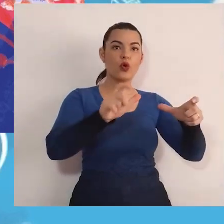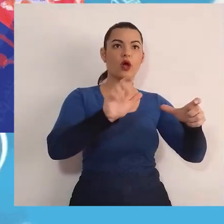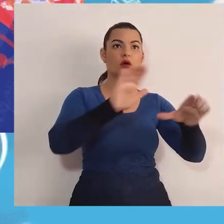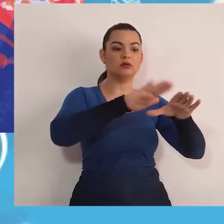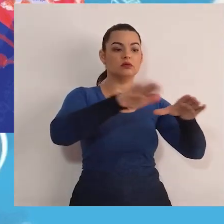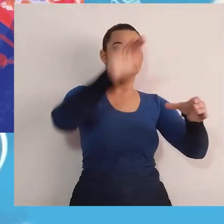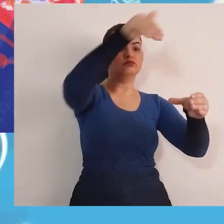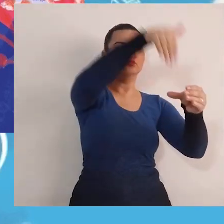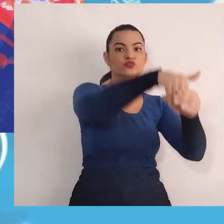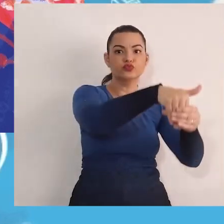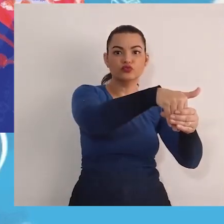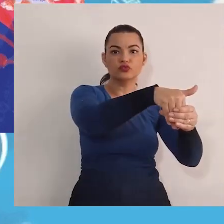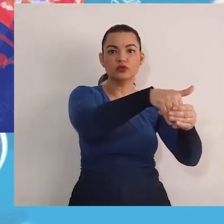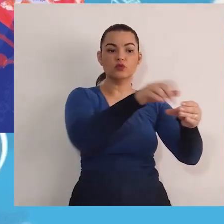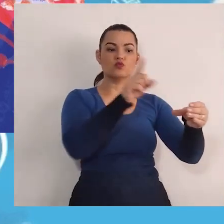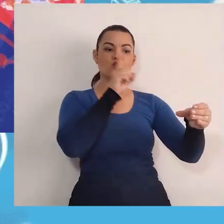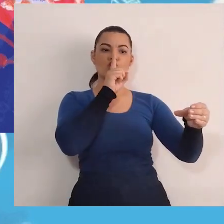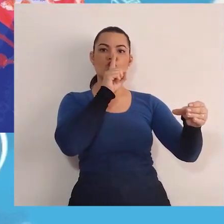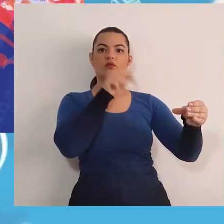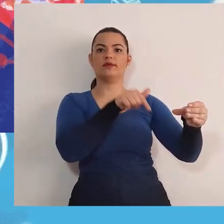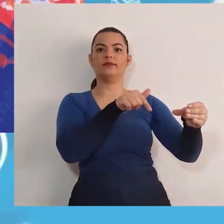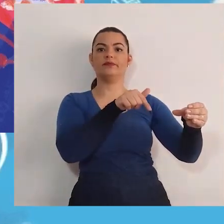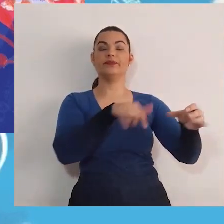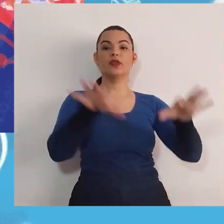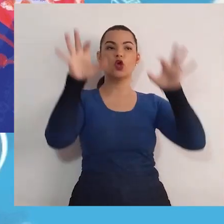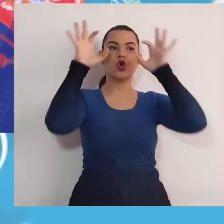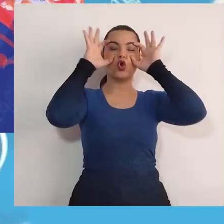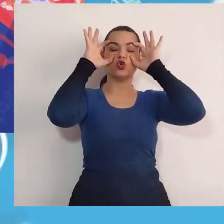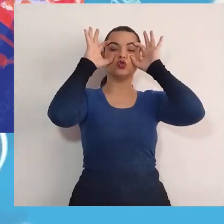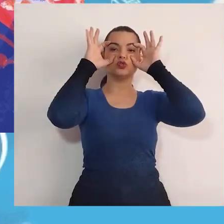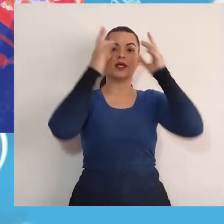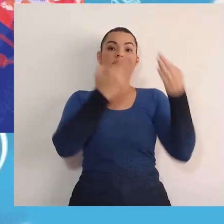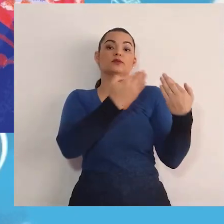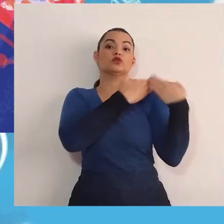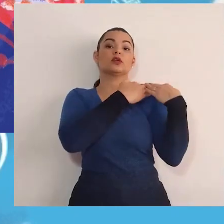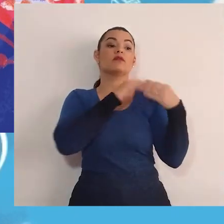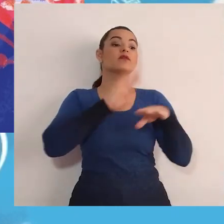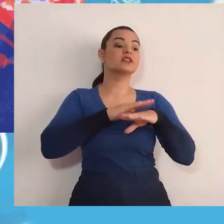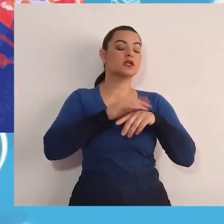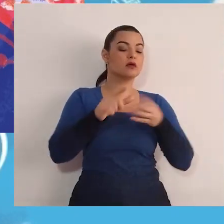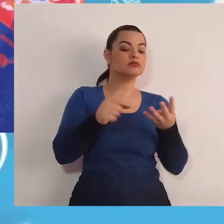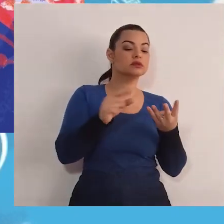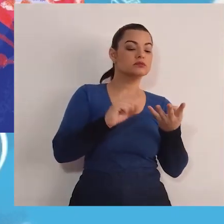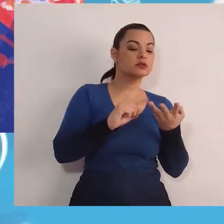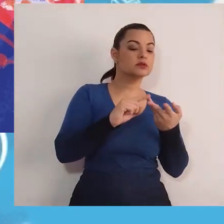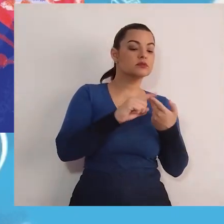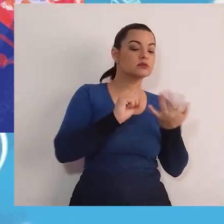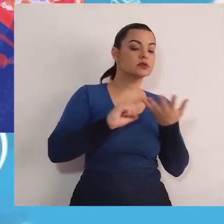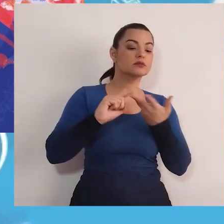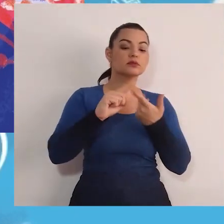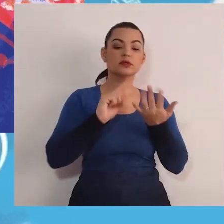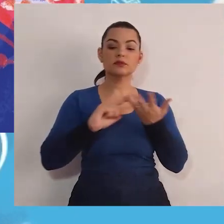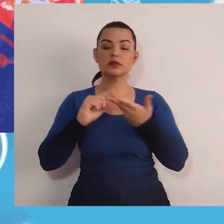A coruja, ela foi responsável pela contagem e a macaca foi